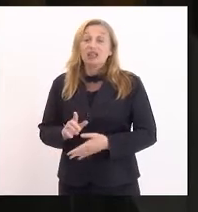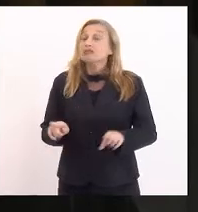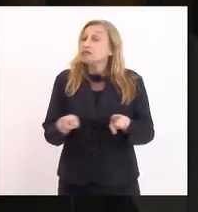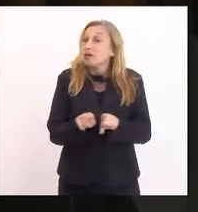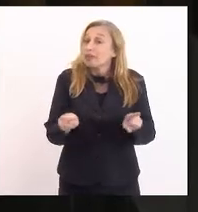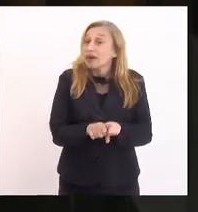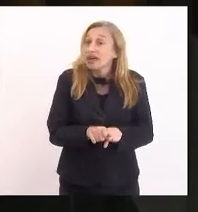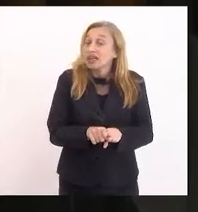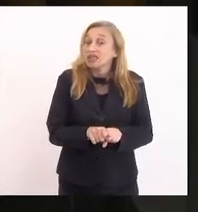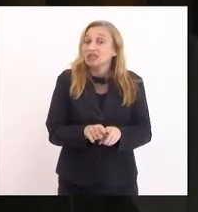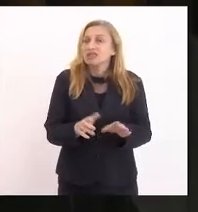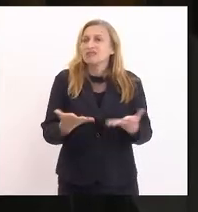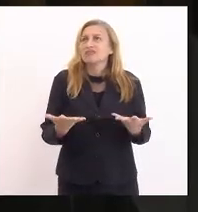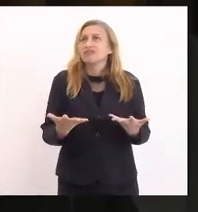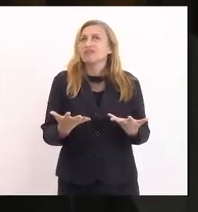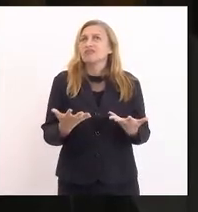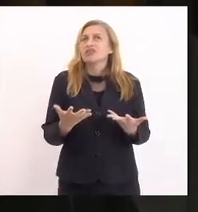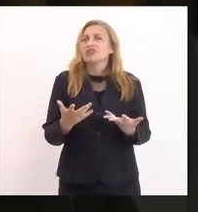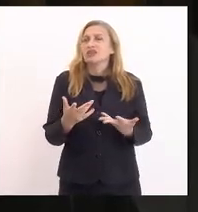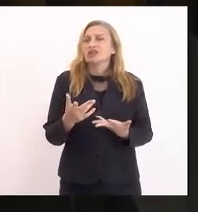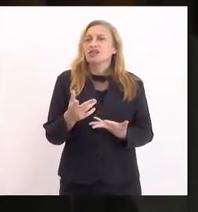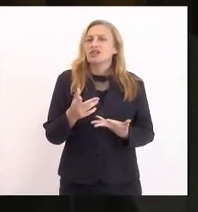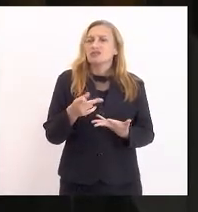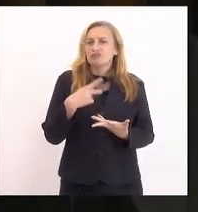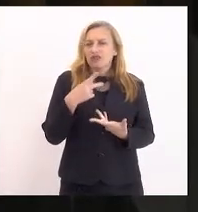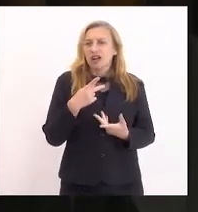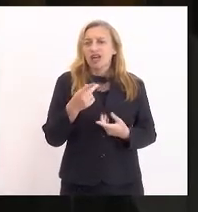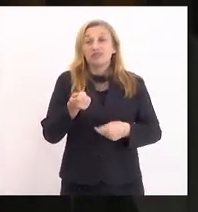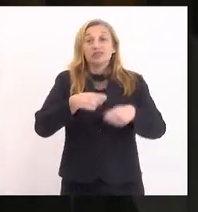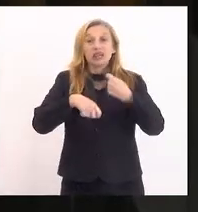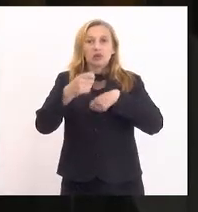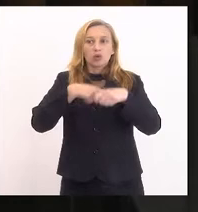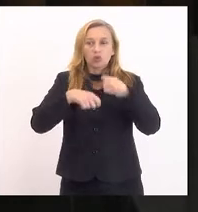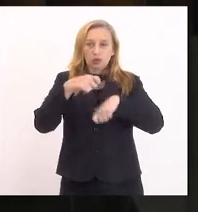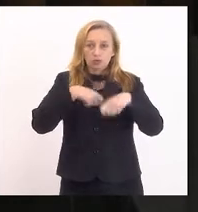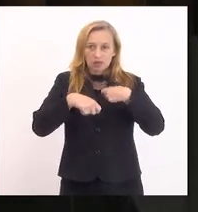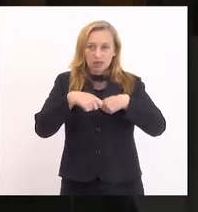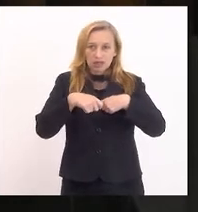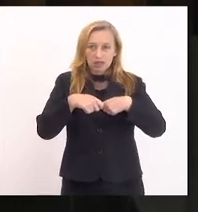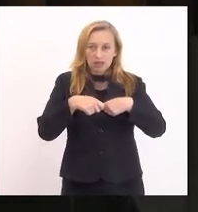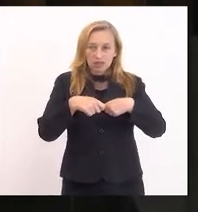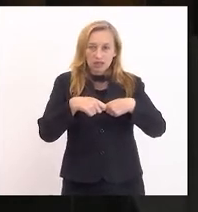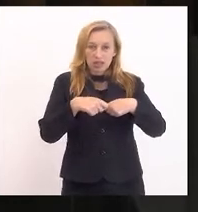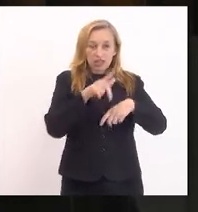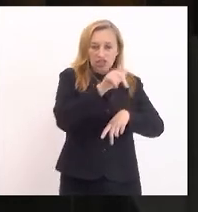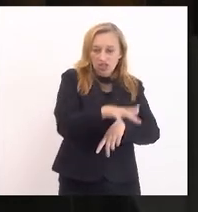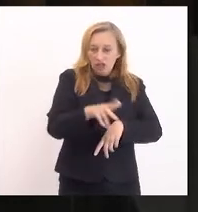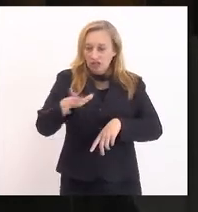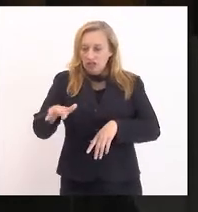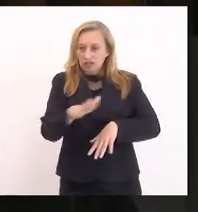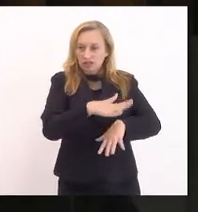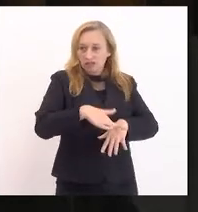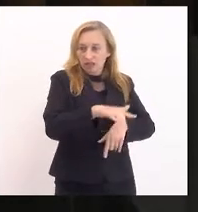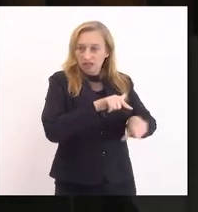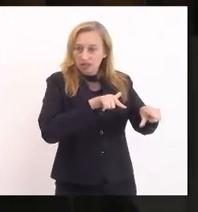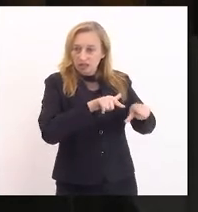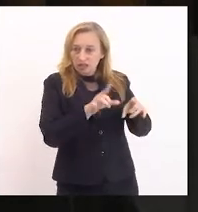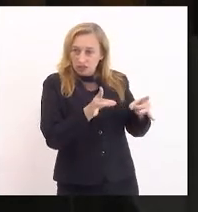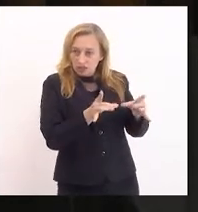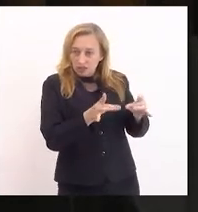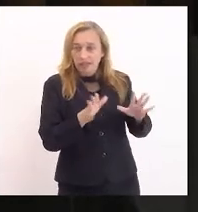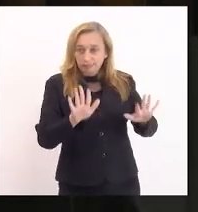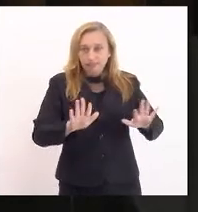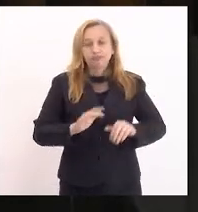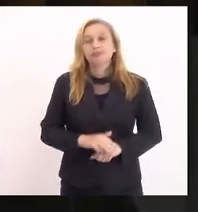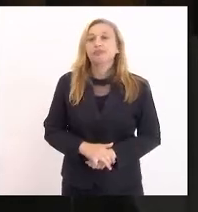a desfavor sob o ponto de vista da economia e da oscilação de mercado. A nosso favor, porque é importante que tenha